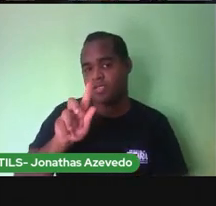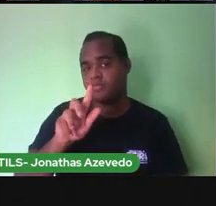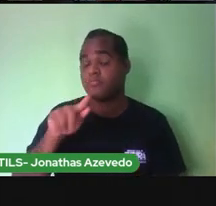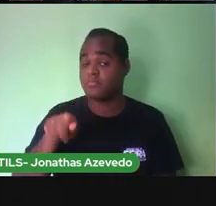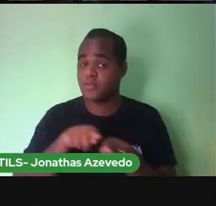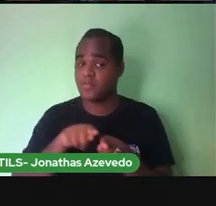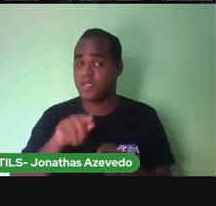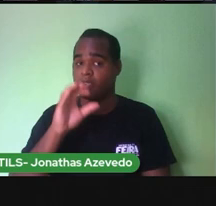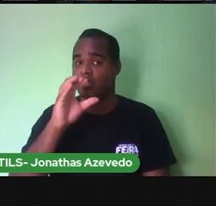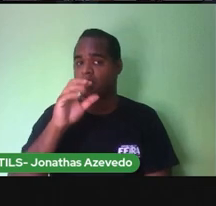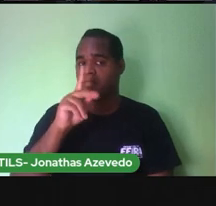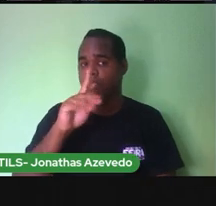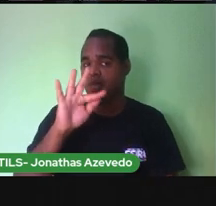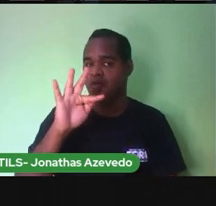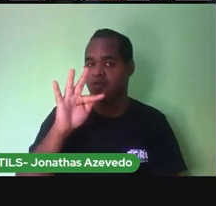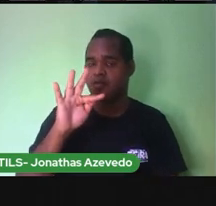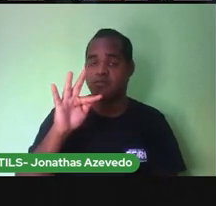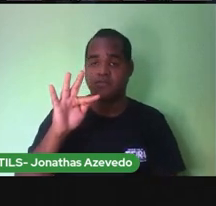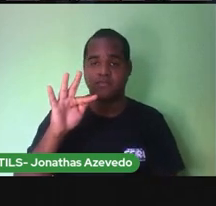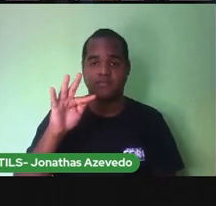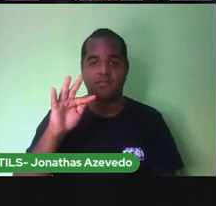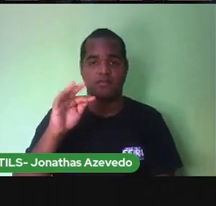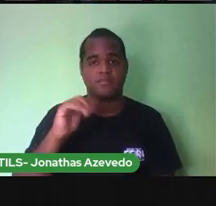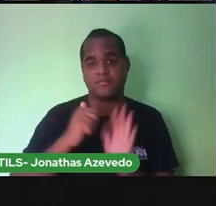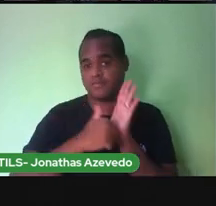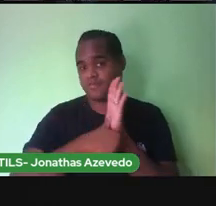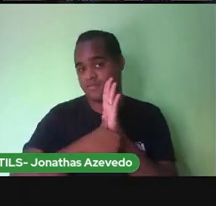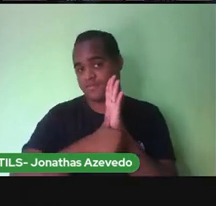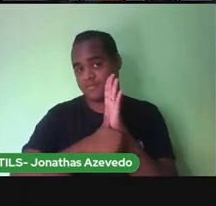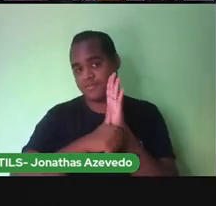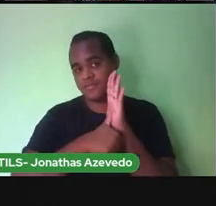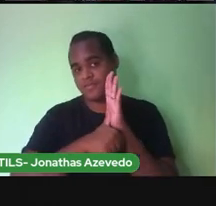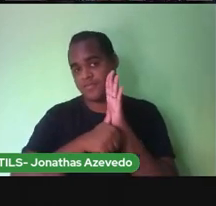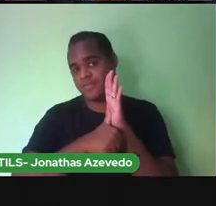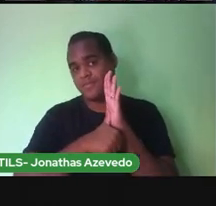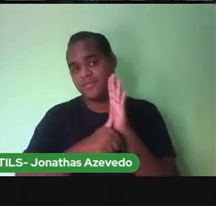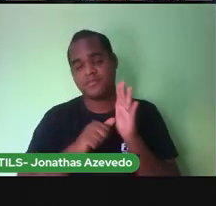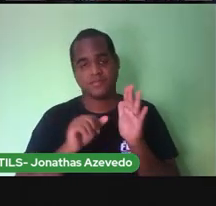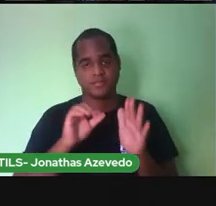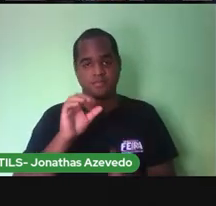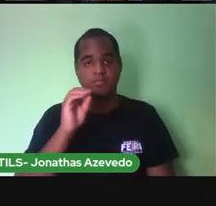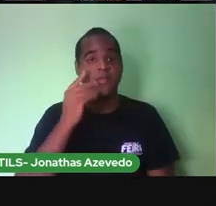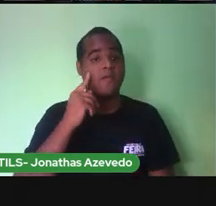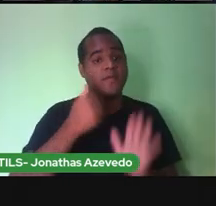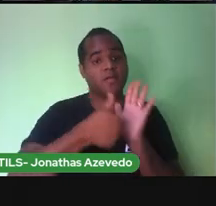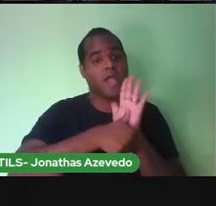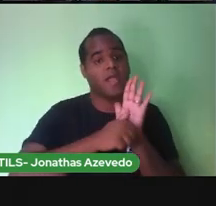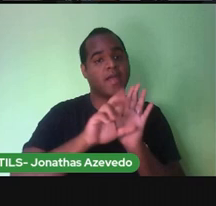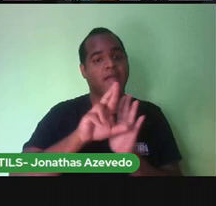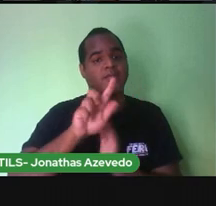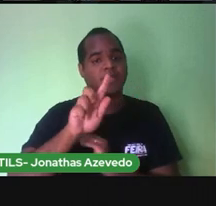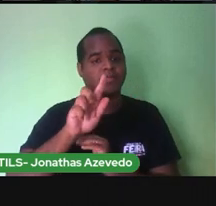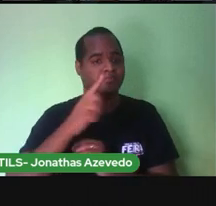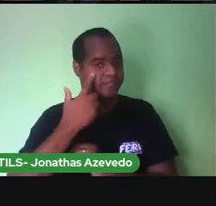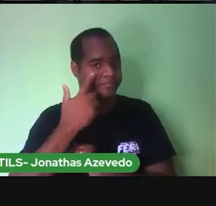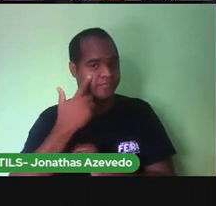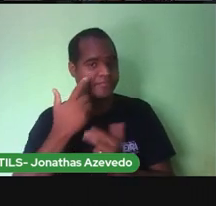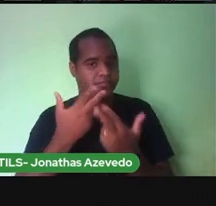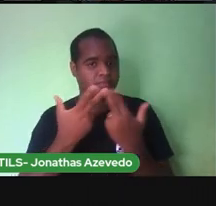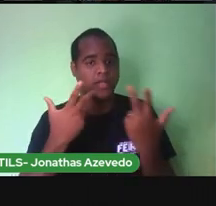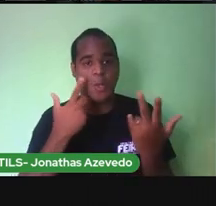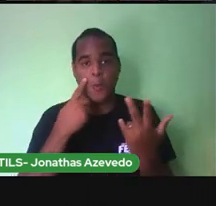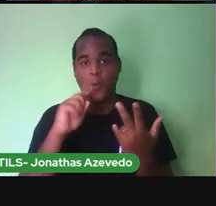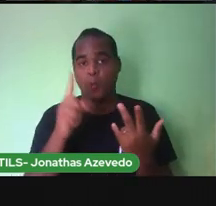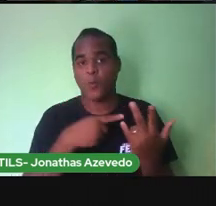também. Mas a gente vai ficar hoje com a carteira de identidade. Na carteira de identidade, nós temos a